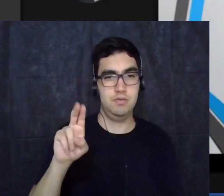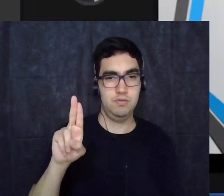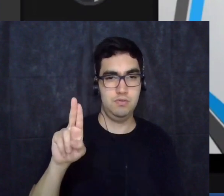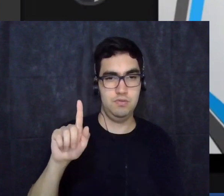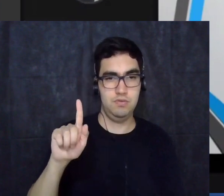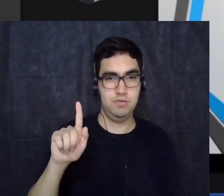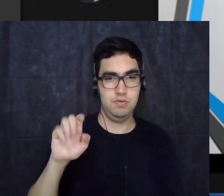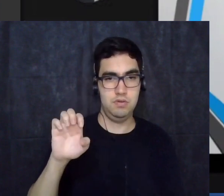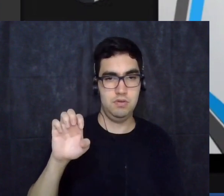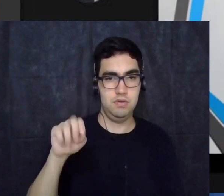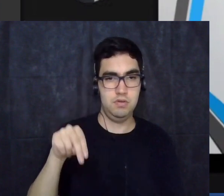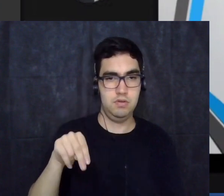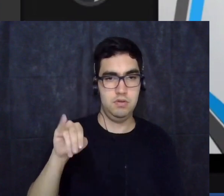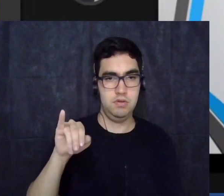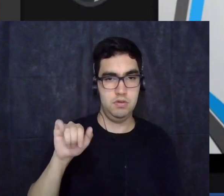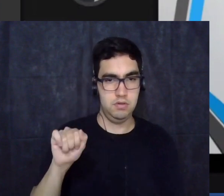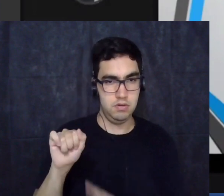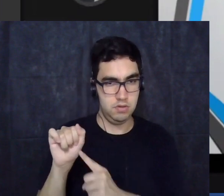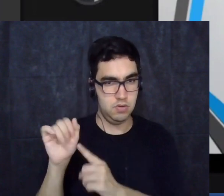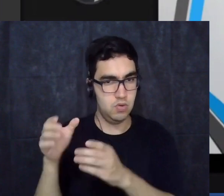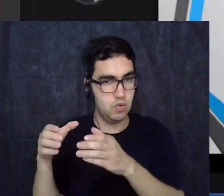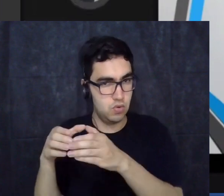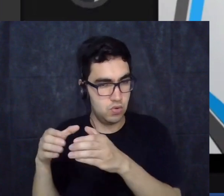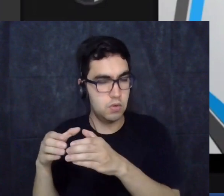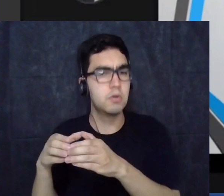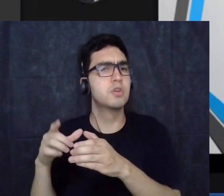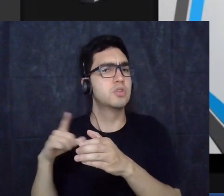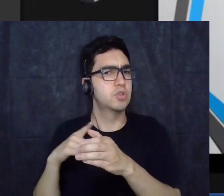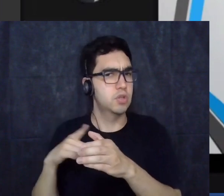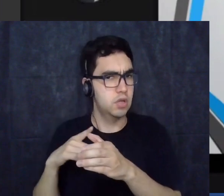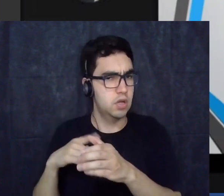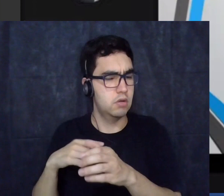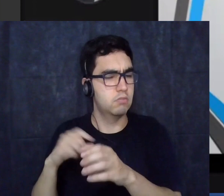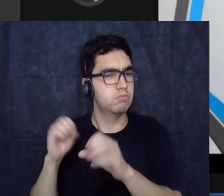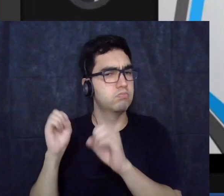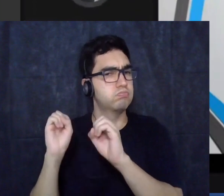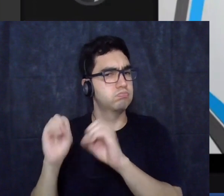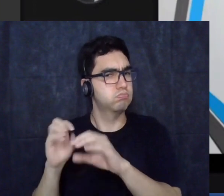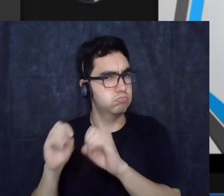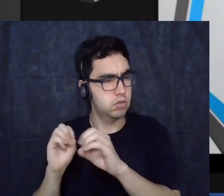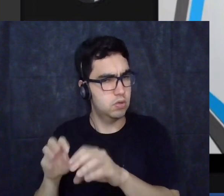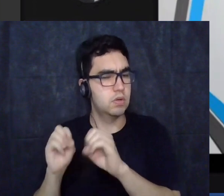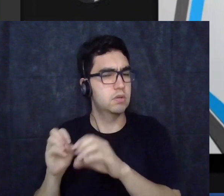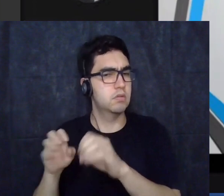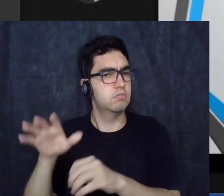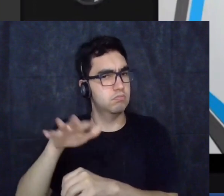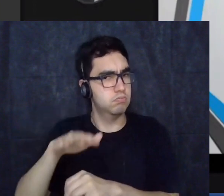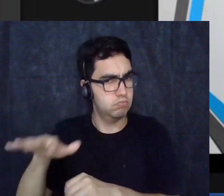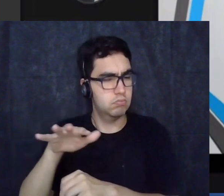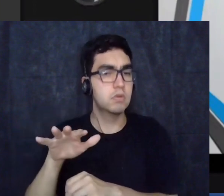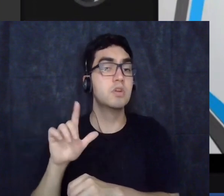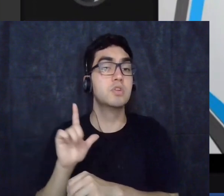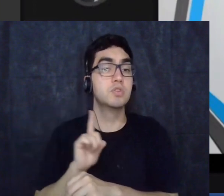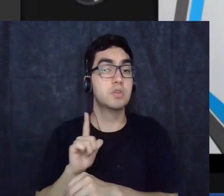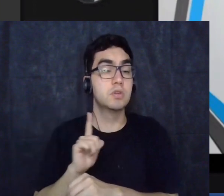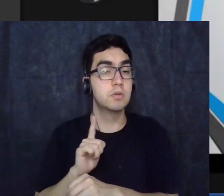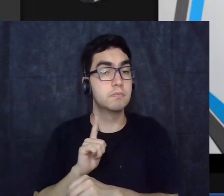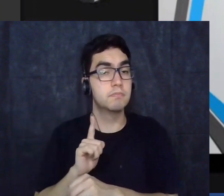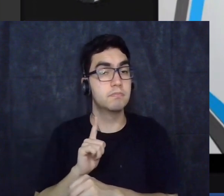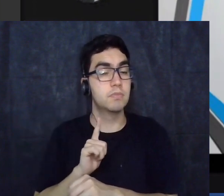quais muitos proviam da liga de educação moral colocaram uma agenda